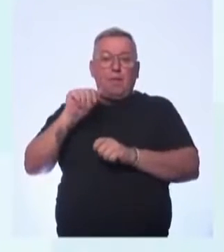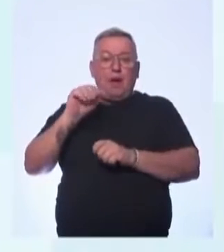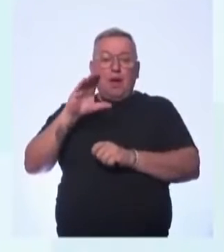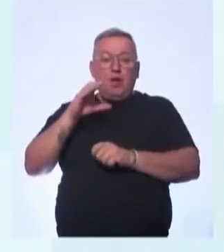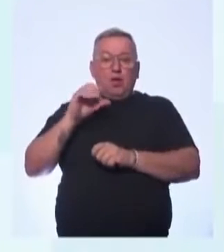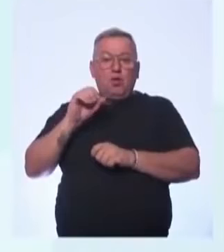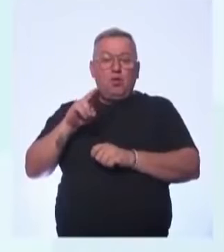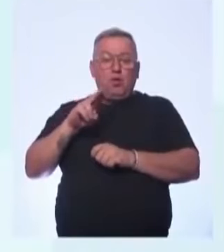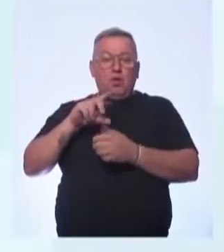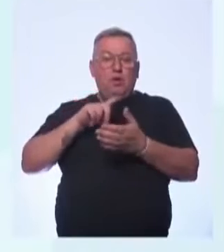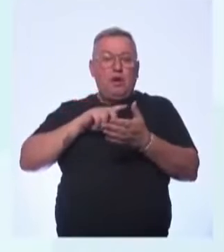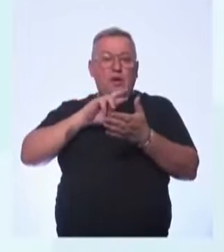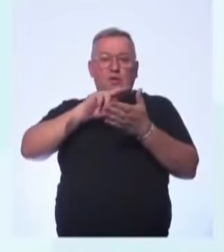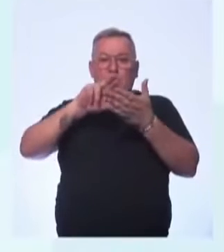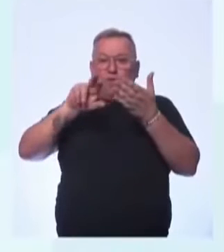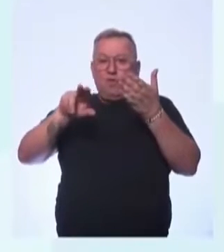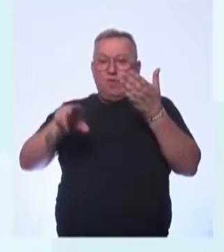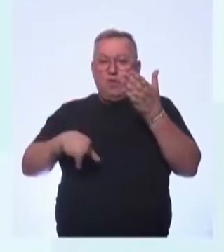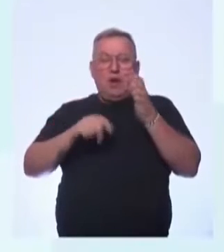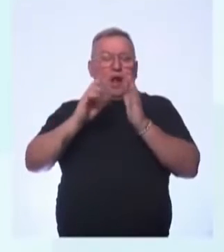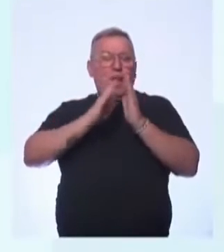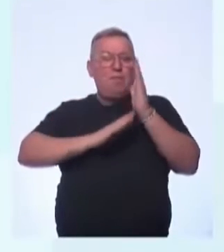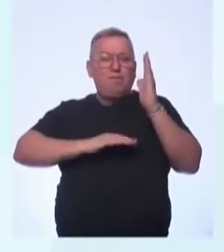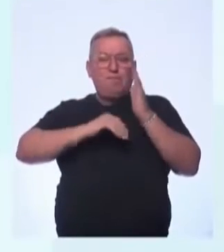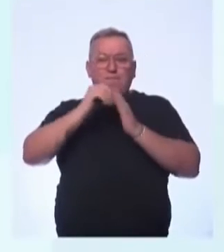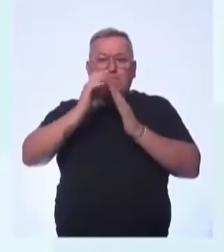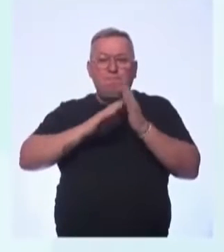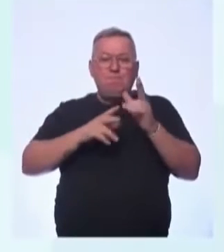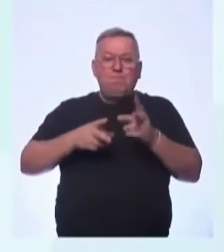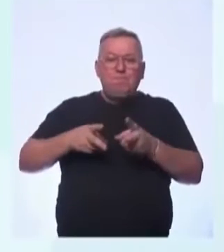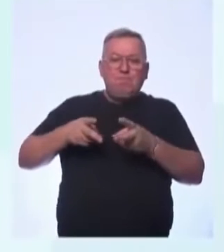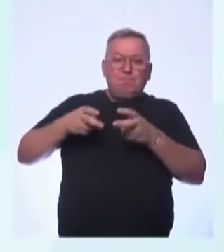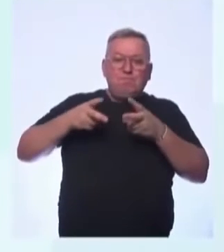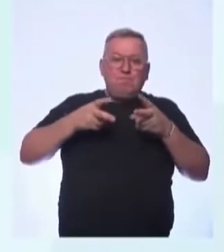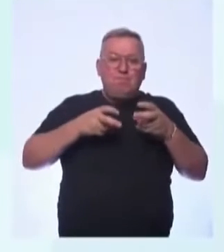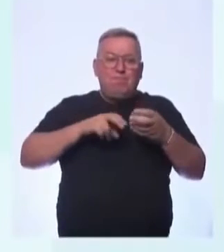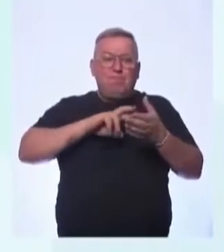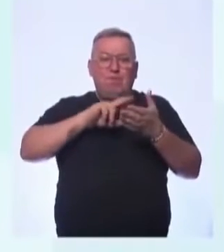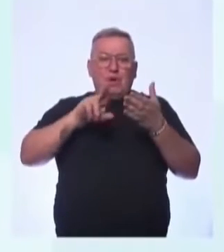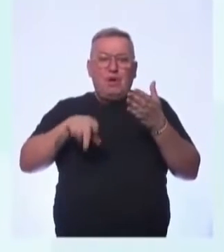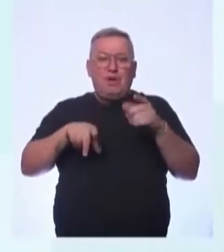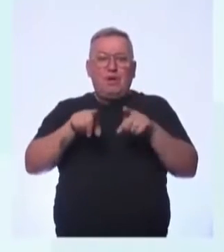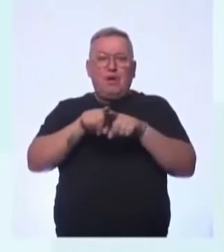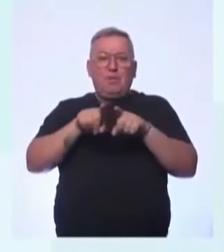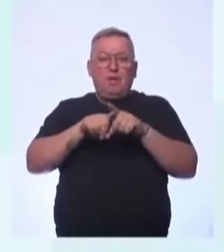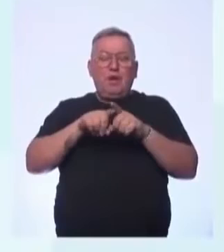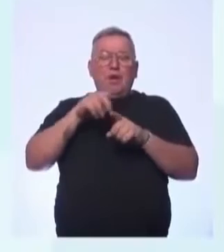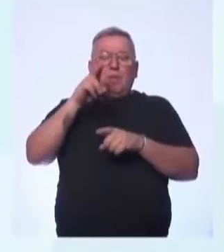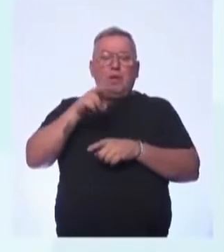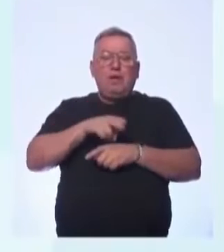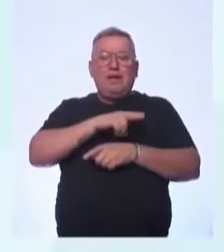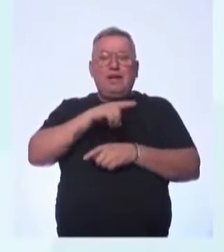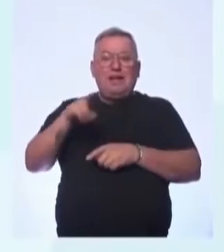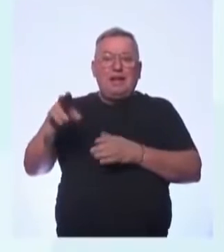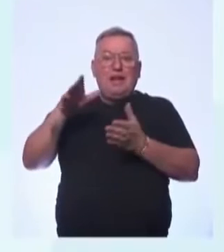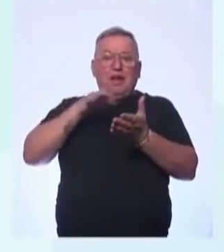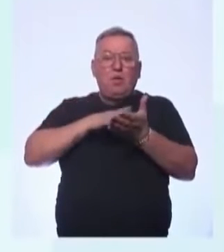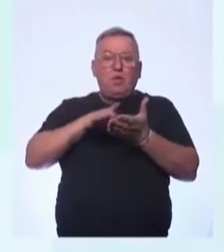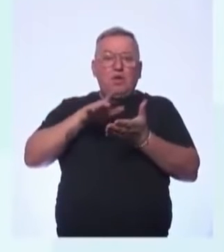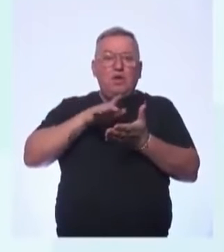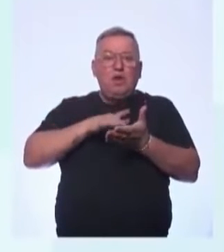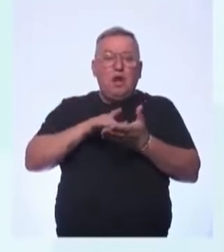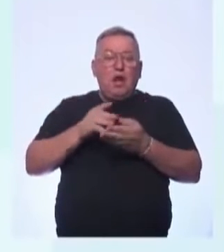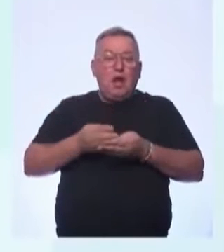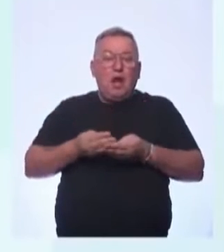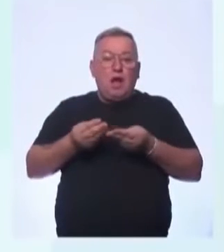catingueiros, os artesanais, os extrativistas, as bezendeiras, os ciganos. Nós temos